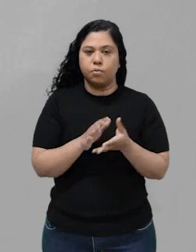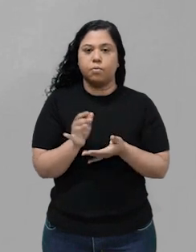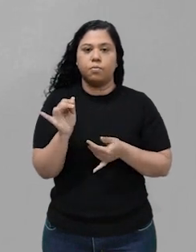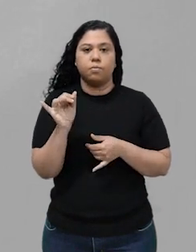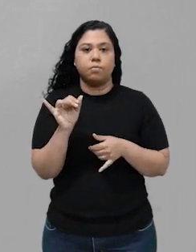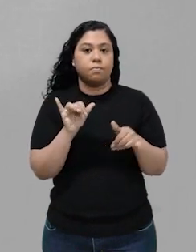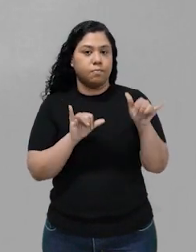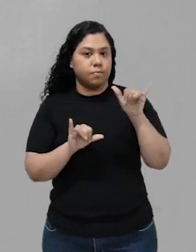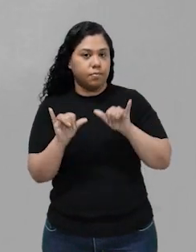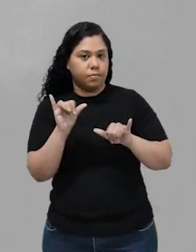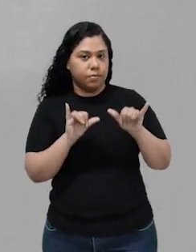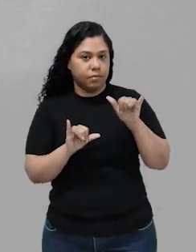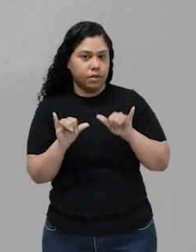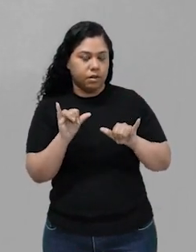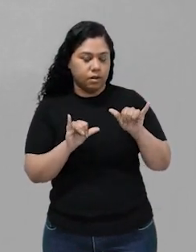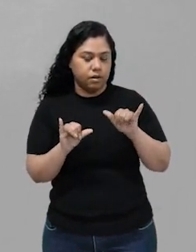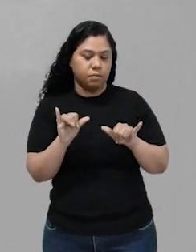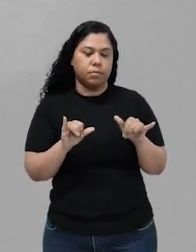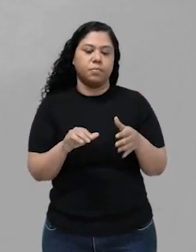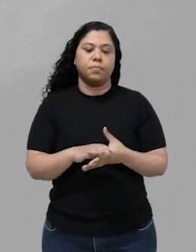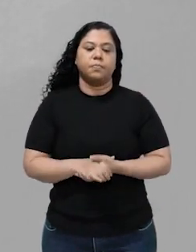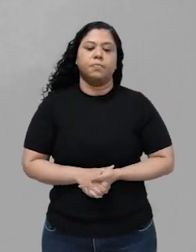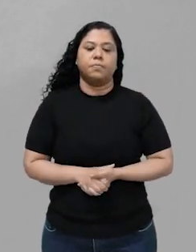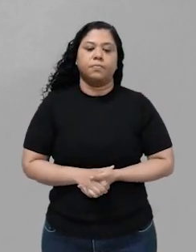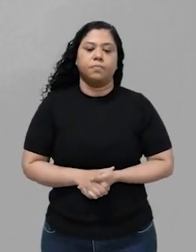reações reversíveis.